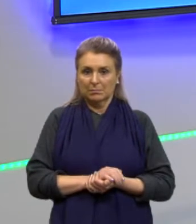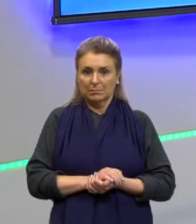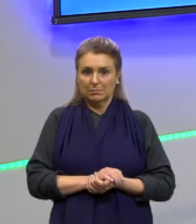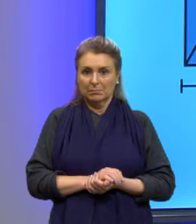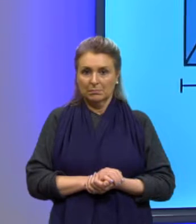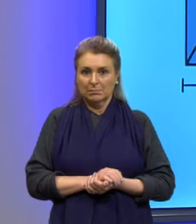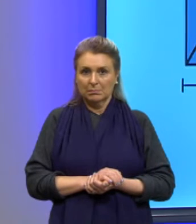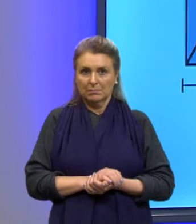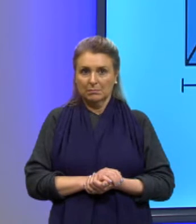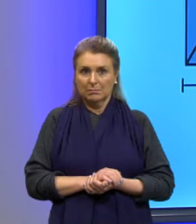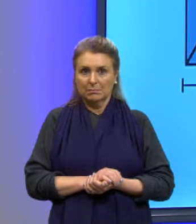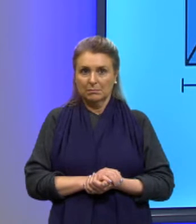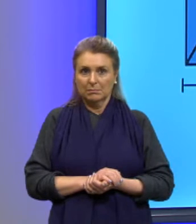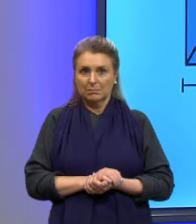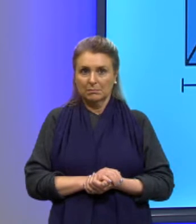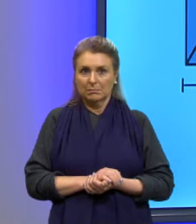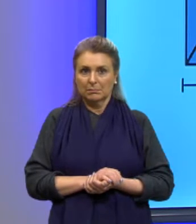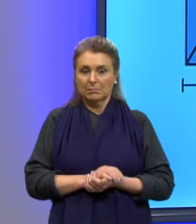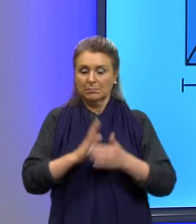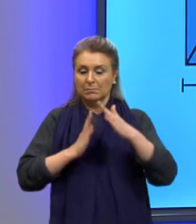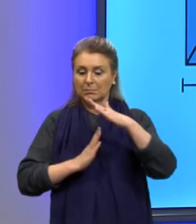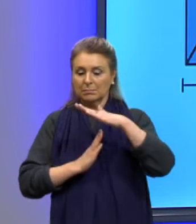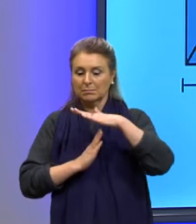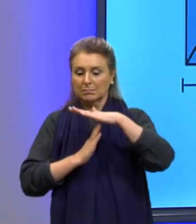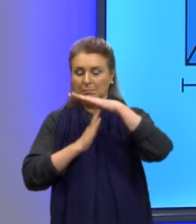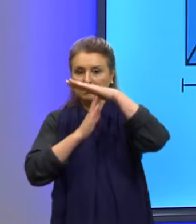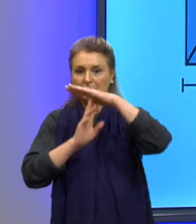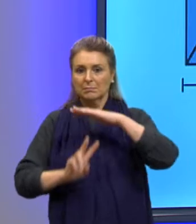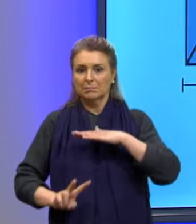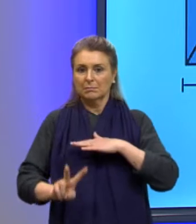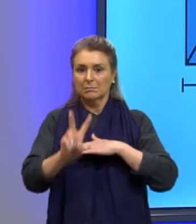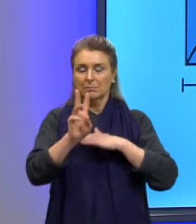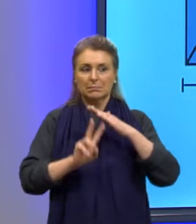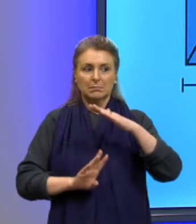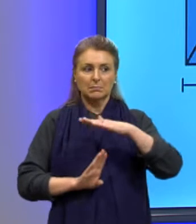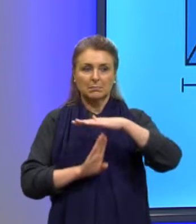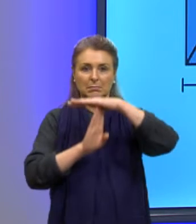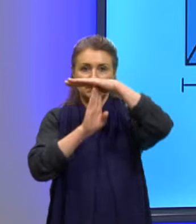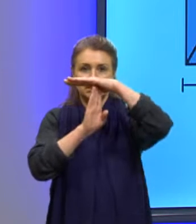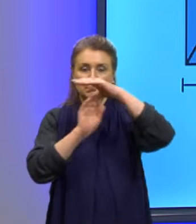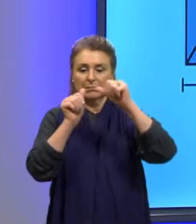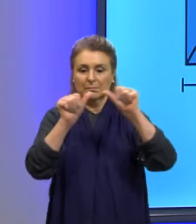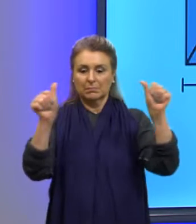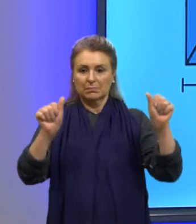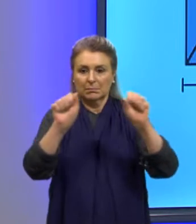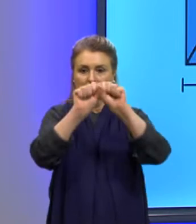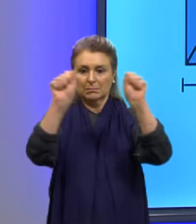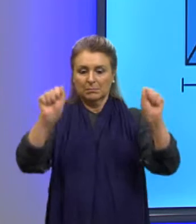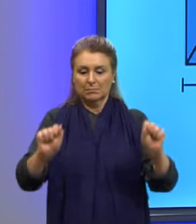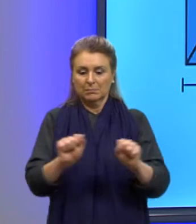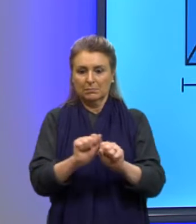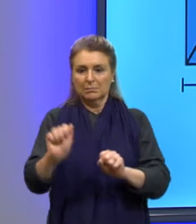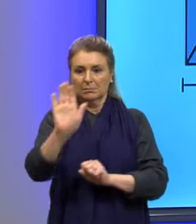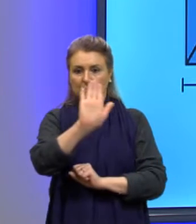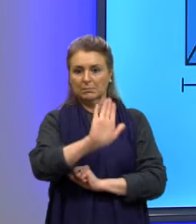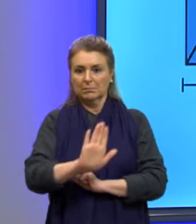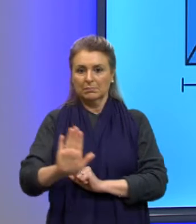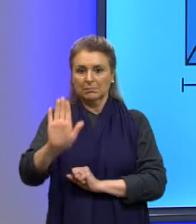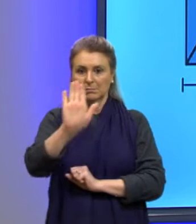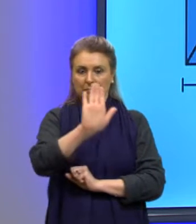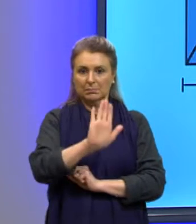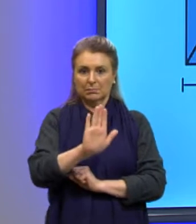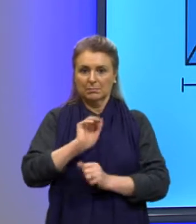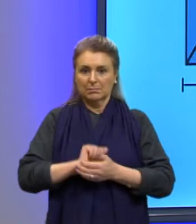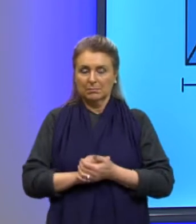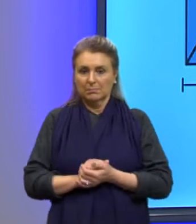seja máxima. Valor máximo da figura, da área. Valor máximo da área. Se